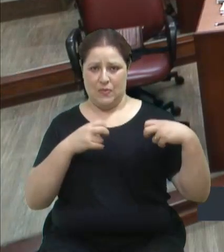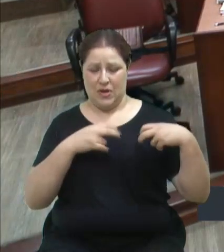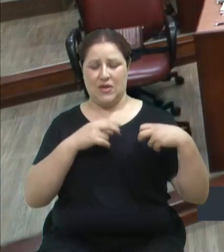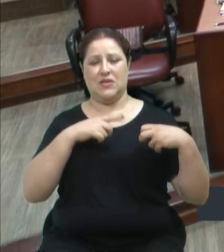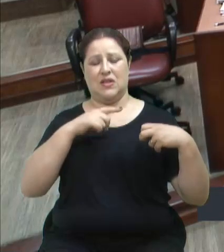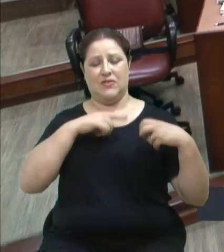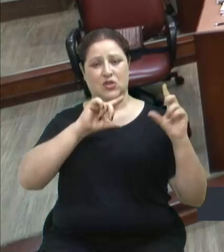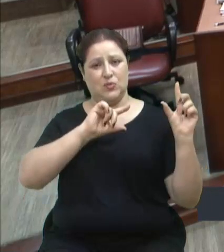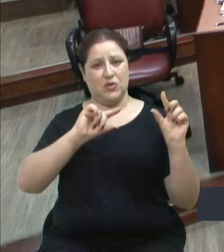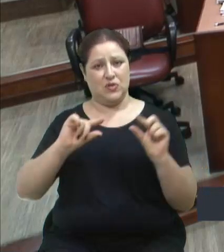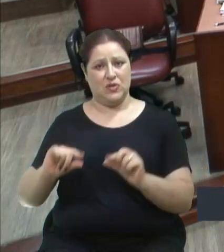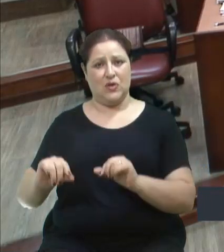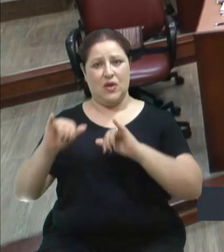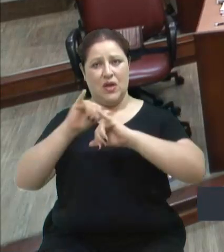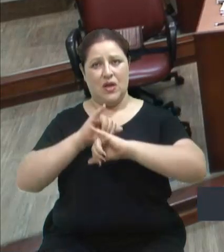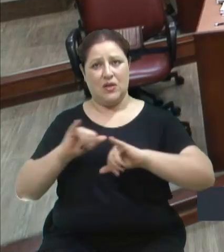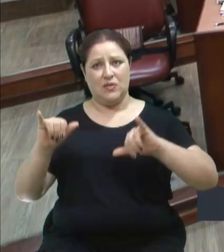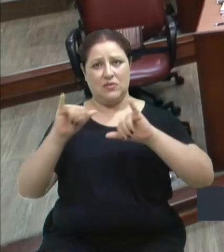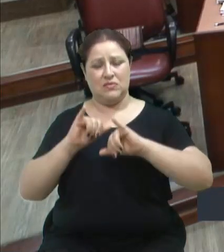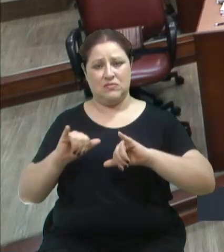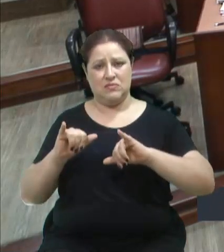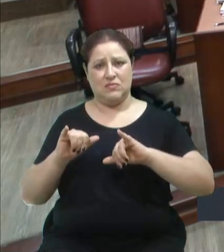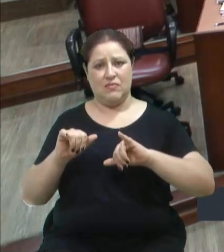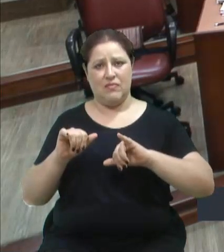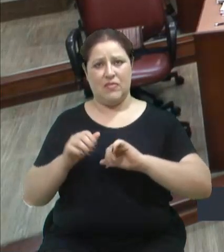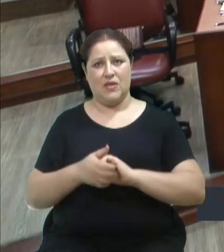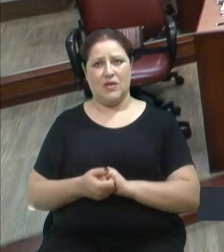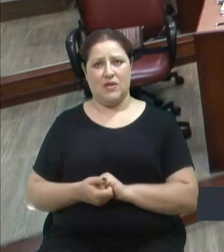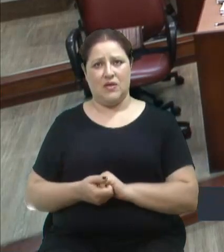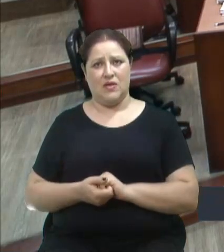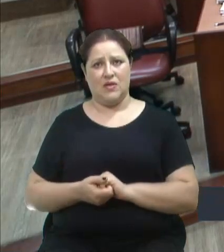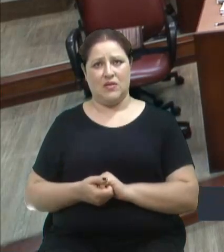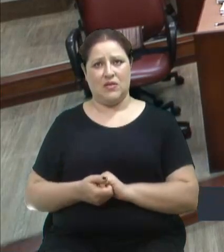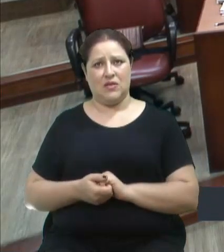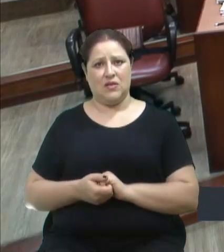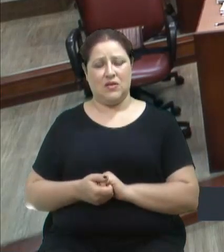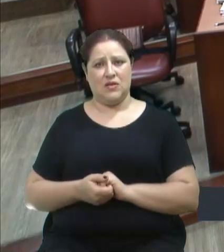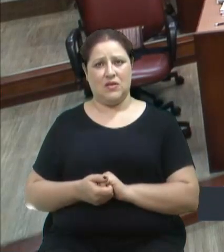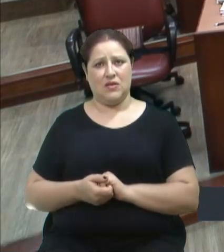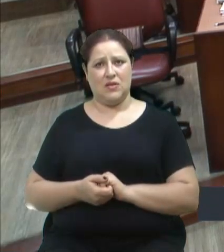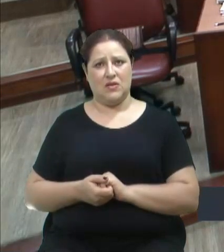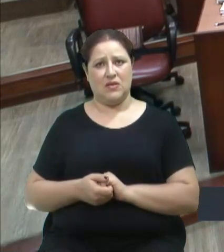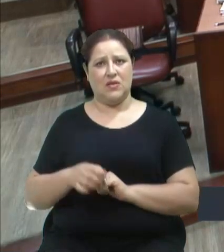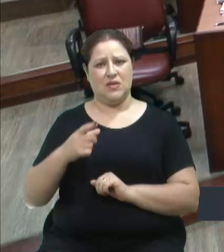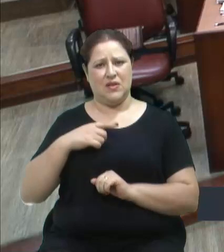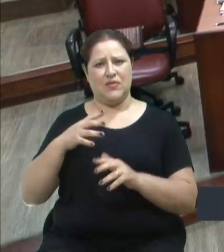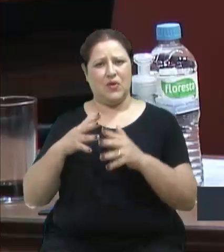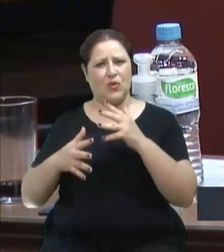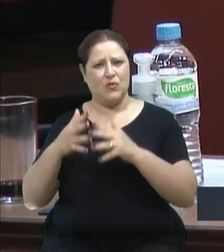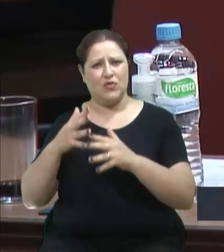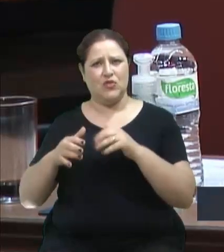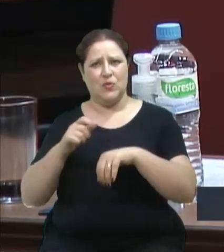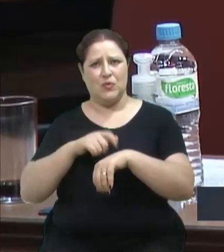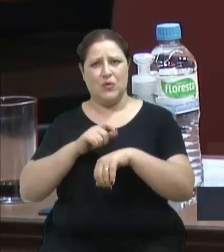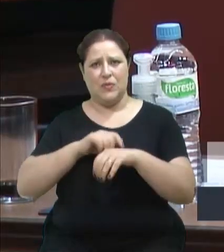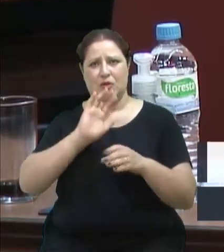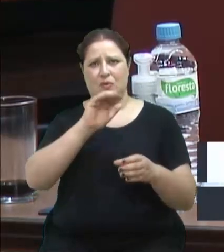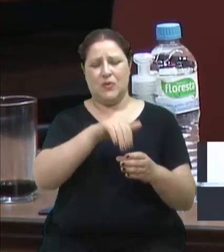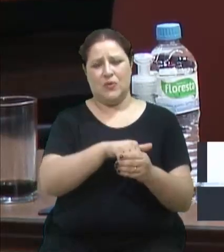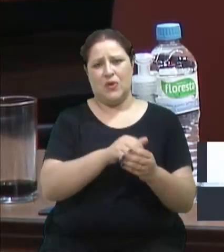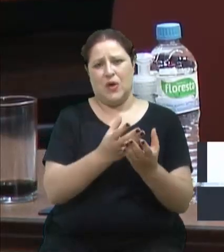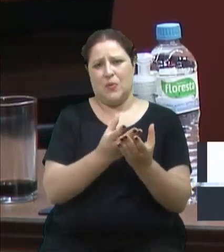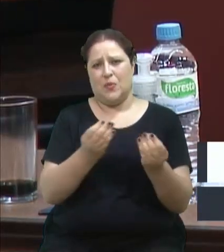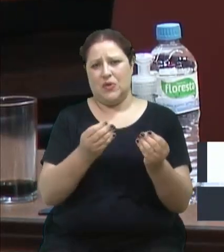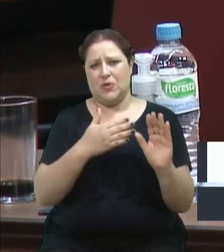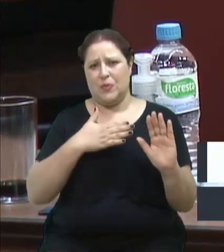diminuição, foi anunciado... Diminuí, diminuí mais ainda do valor que está, vereadora. Então, assim, olha, eu fui confundido também nas urnas com uma dessas promessas.